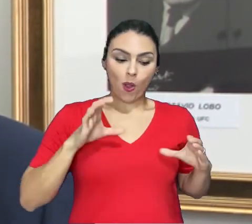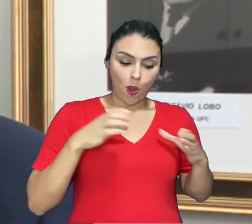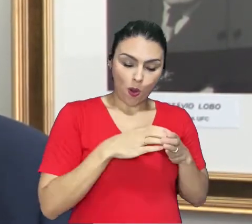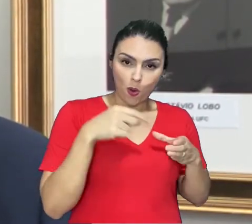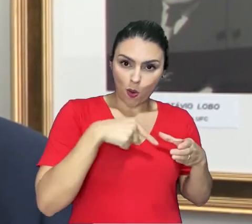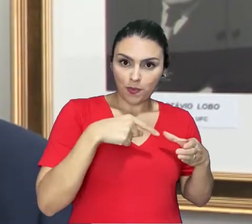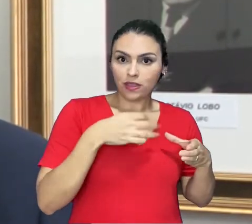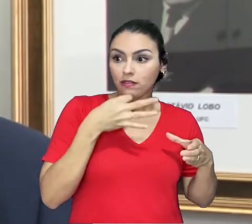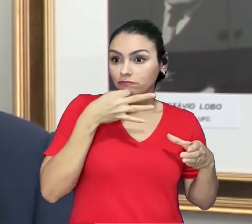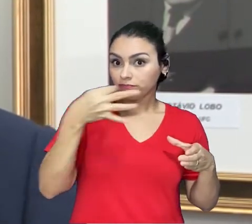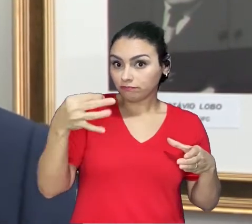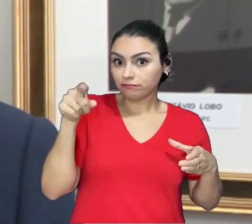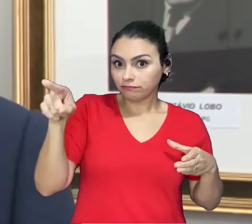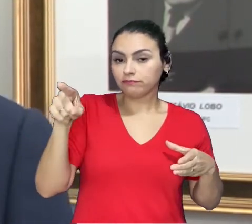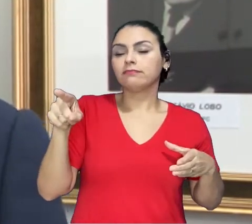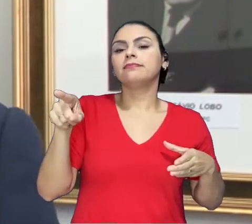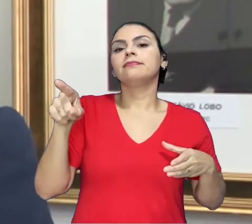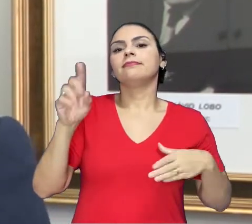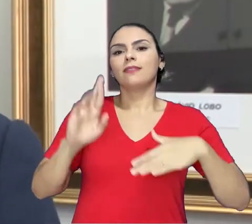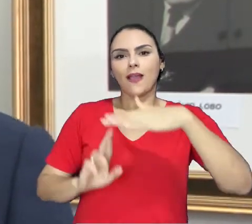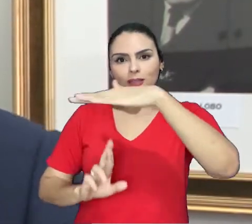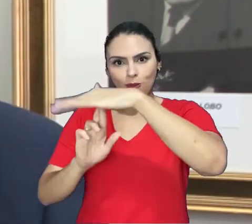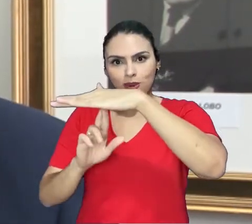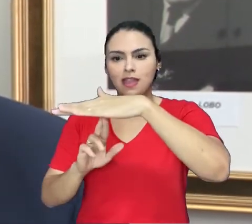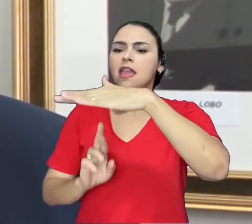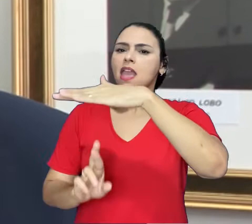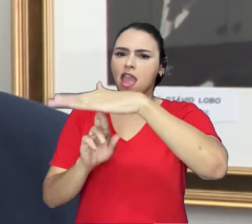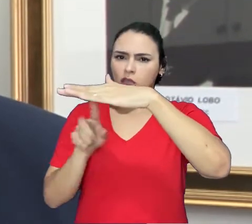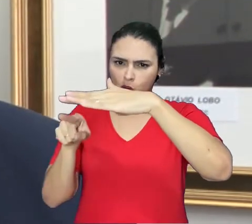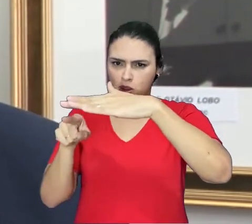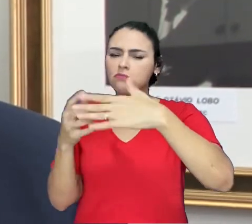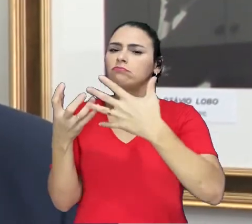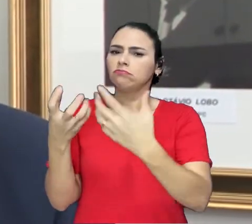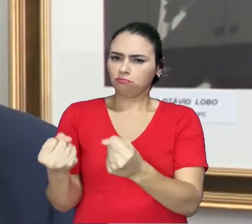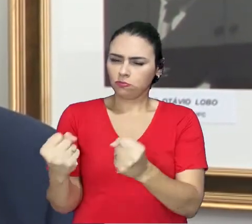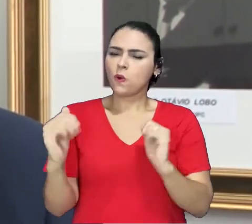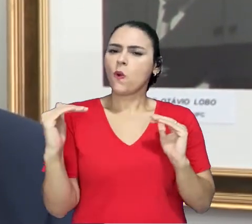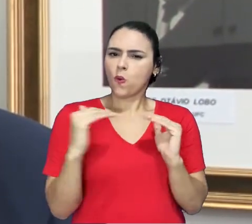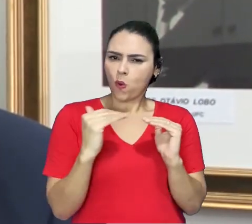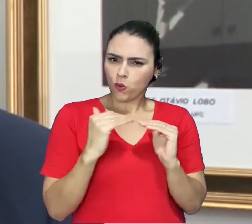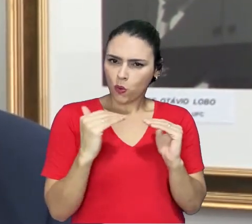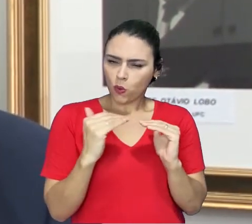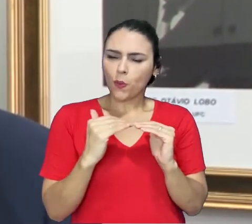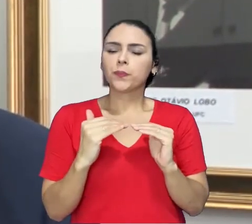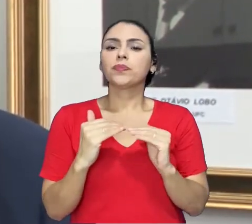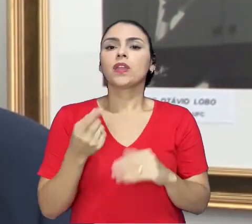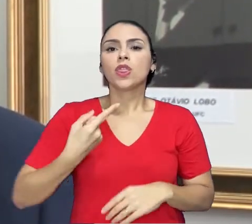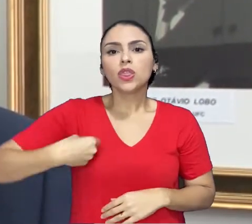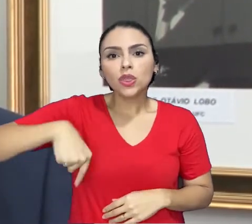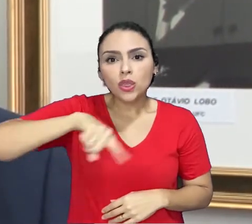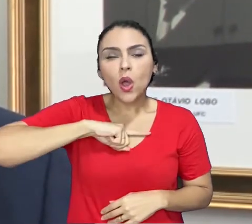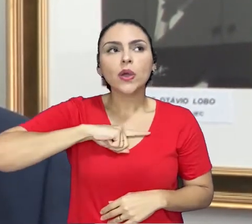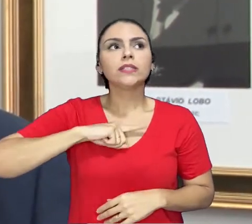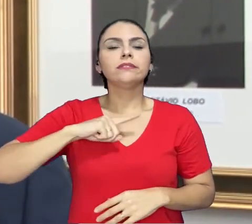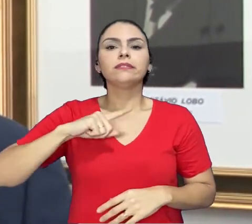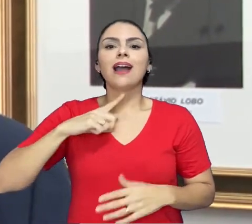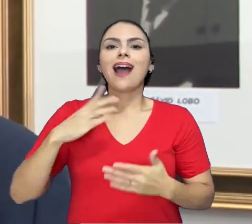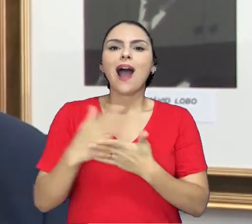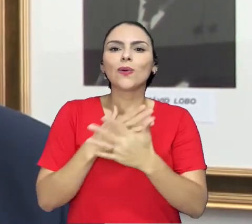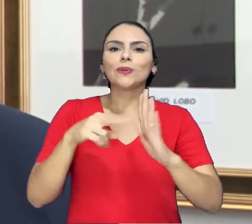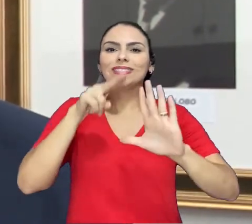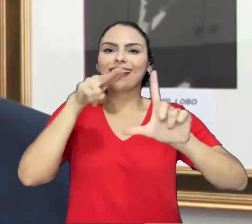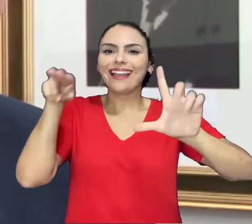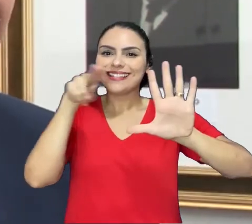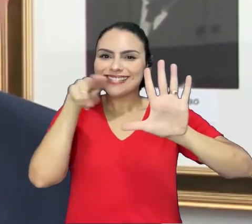sugeriu a administração e a administração superior também concordou plenamente. Nós deixamos